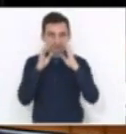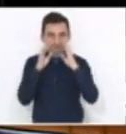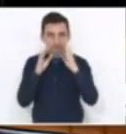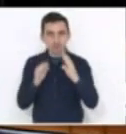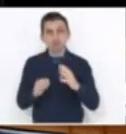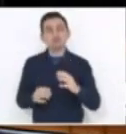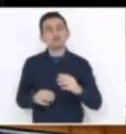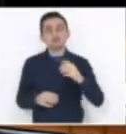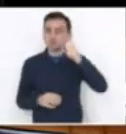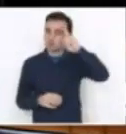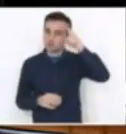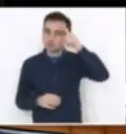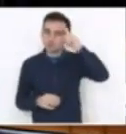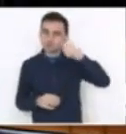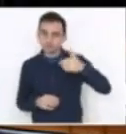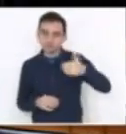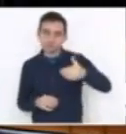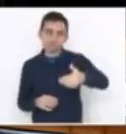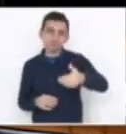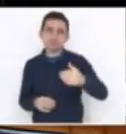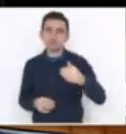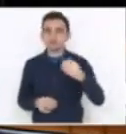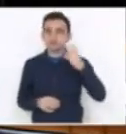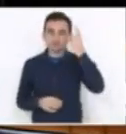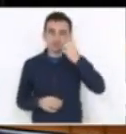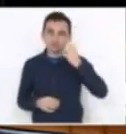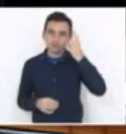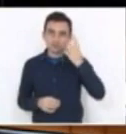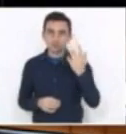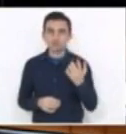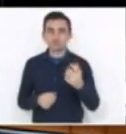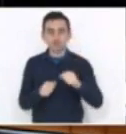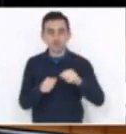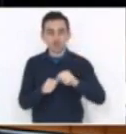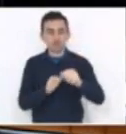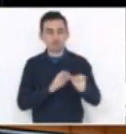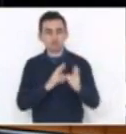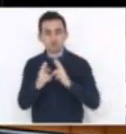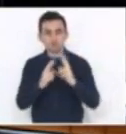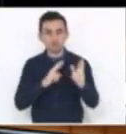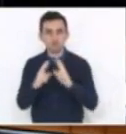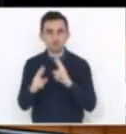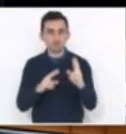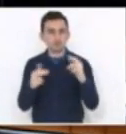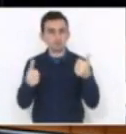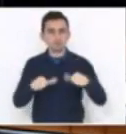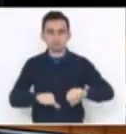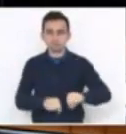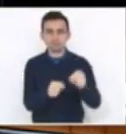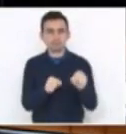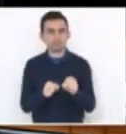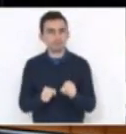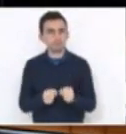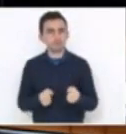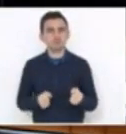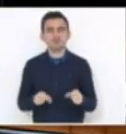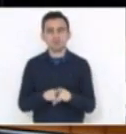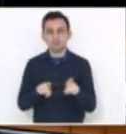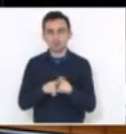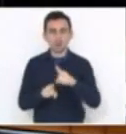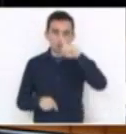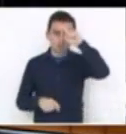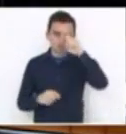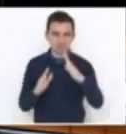procedência, parlamentares trazendo rodovias em péssimo estado de conservação, trazendo hospitais com